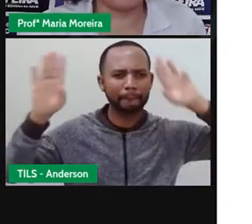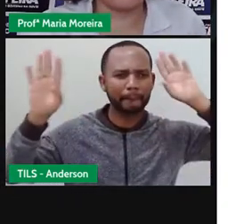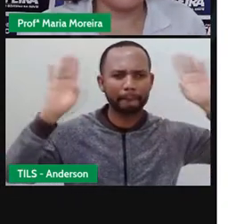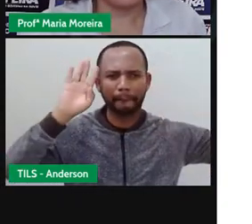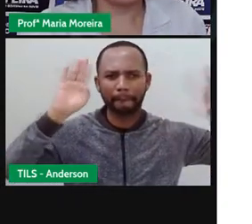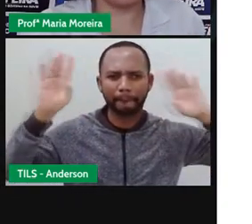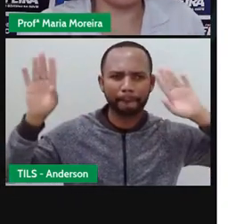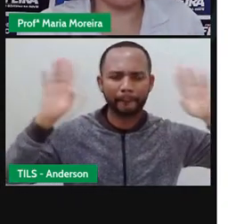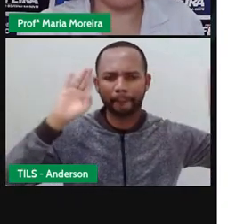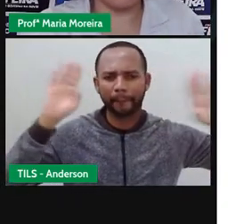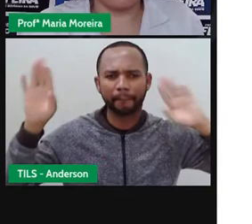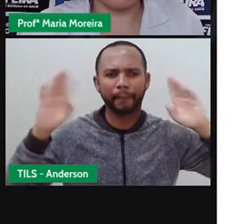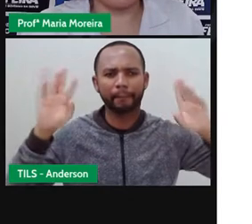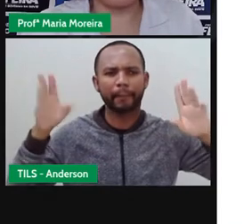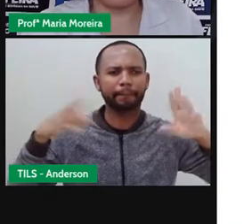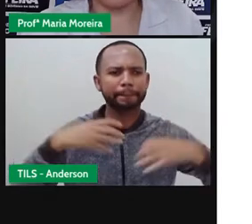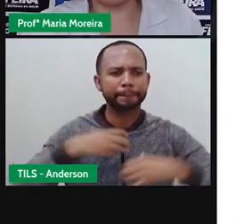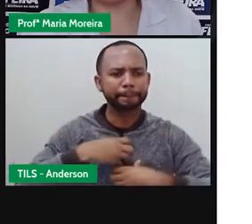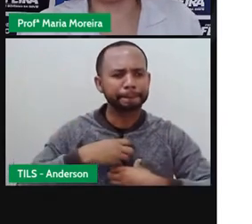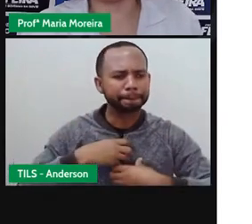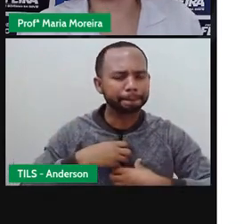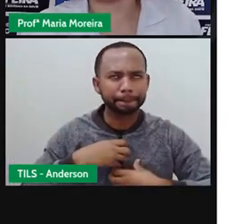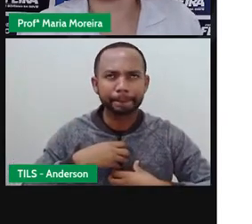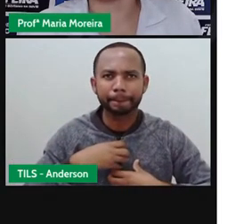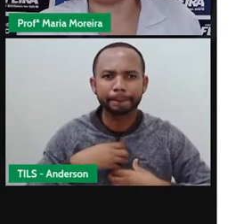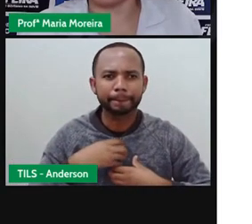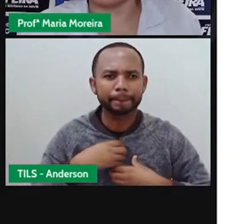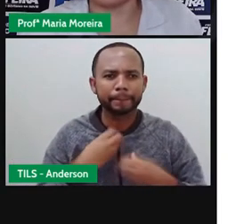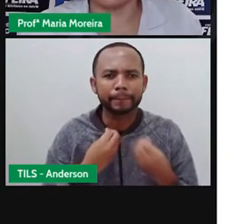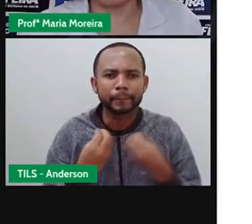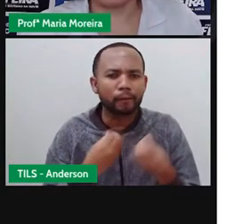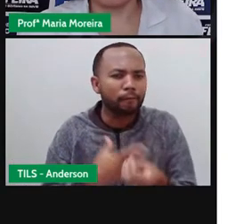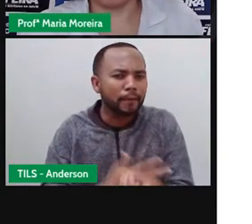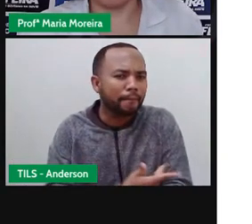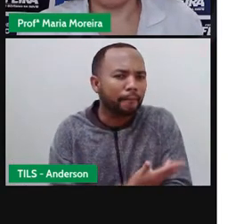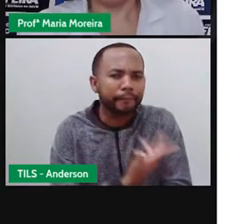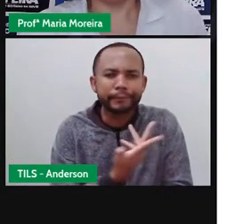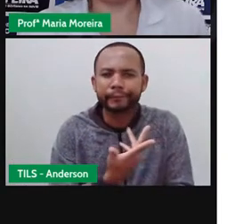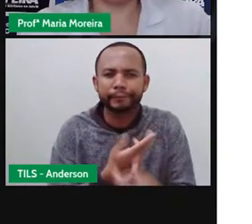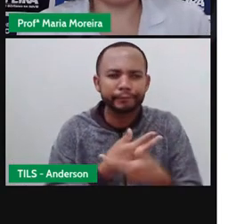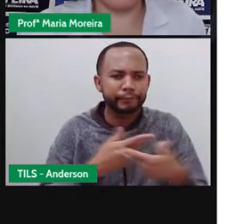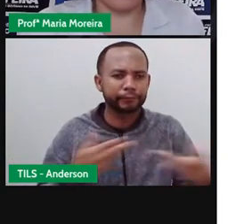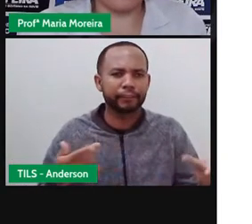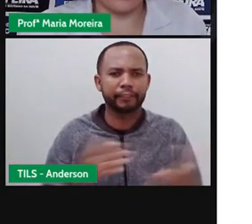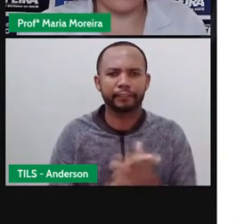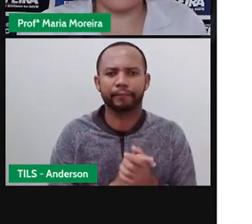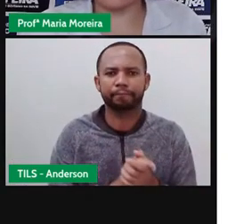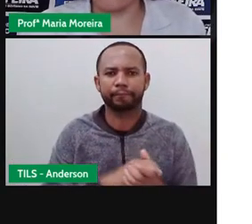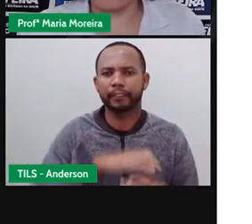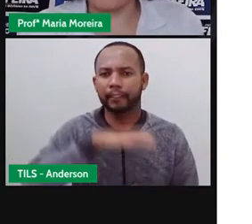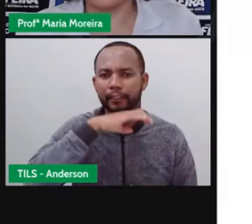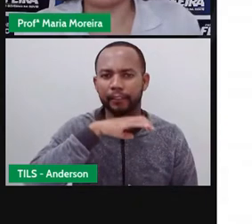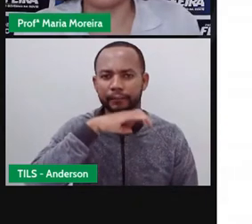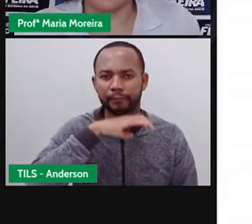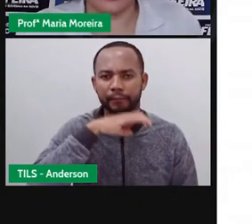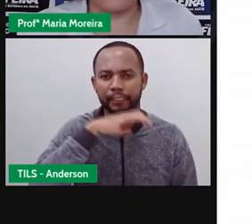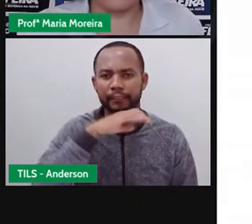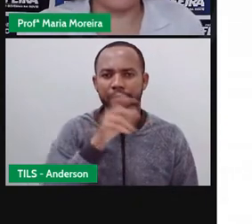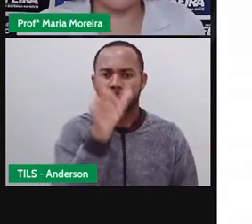construir sentimentos. E que sentimentos será que são esses, né? Bom, os animais, eles são